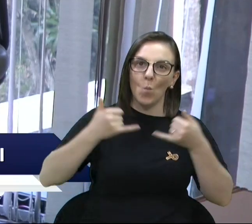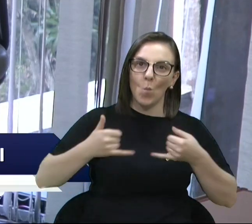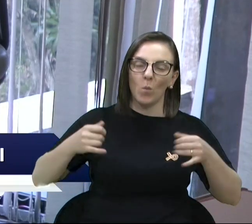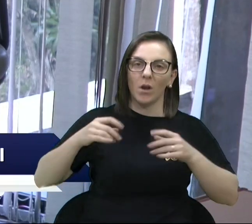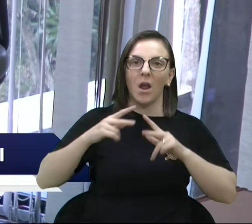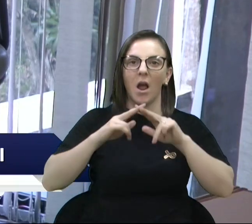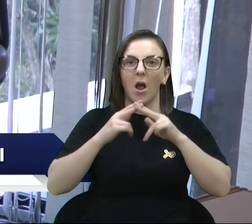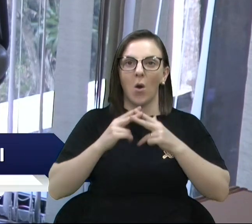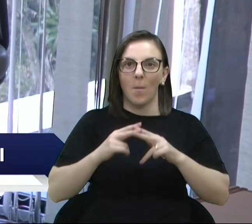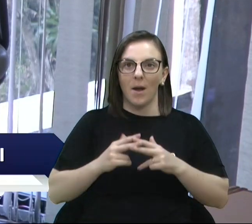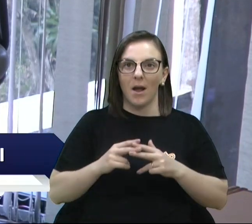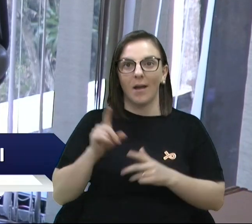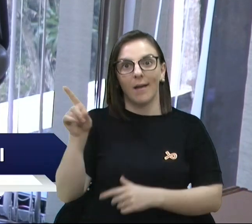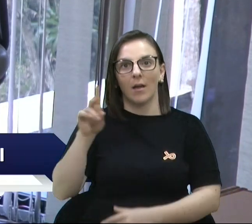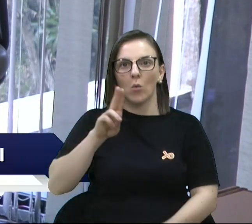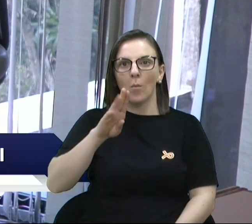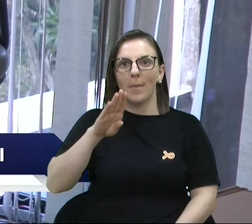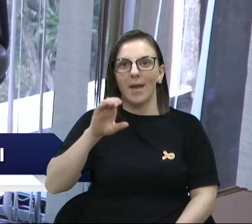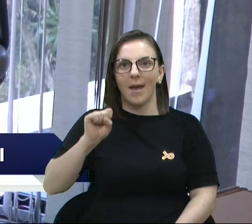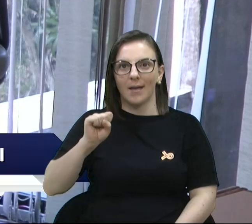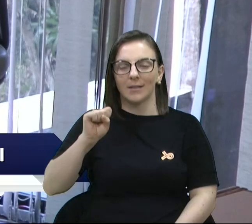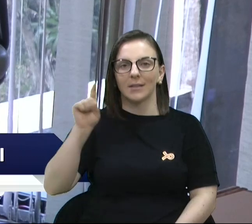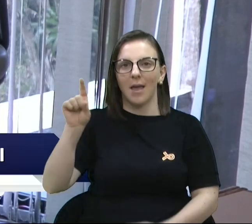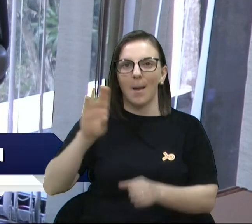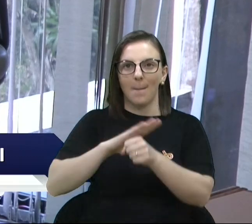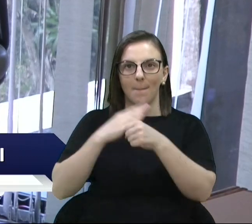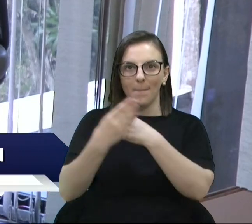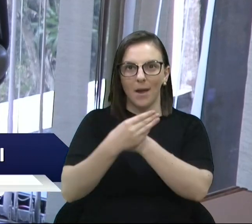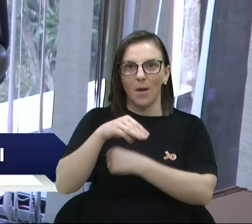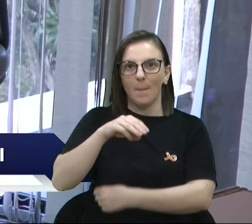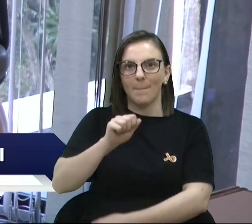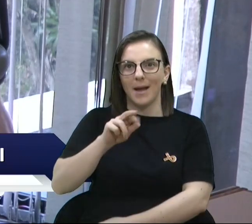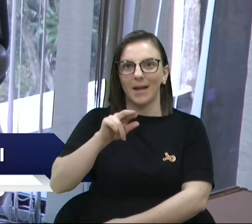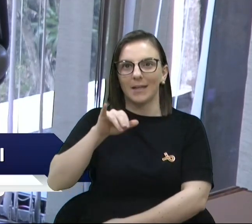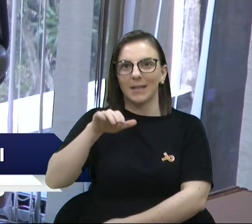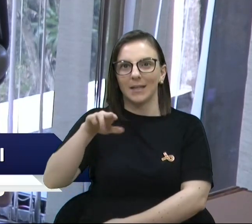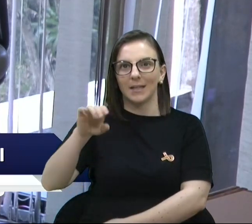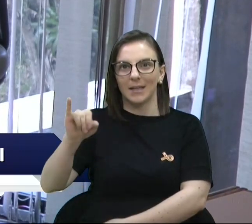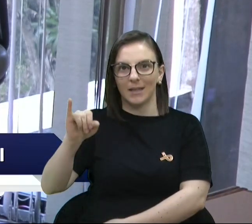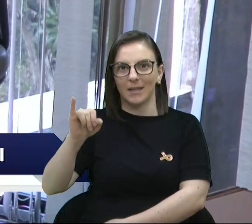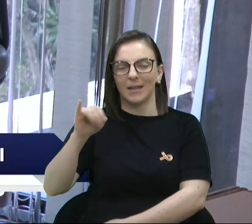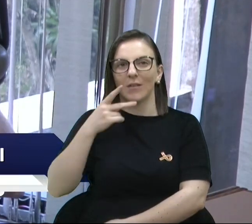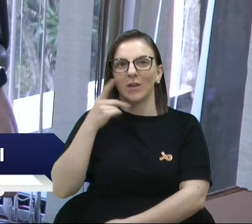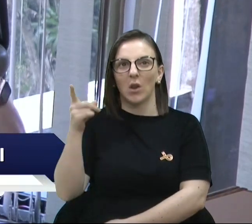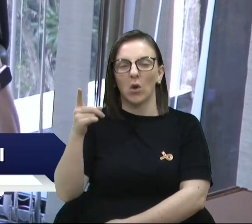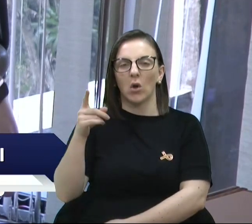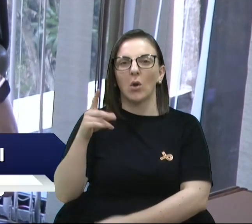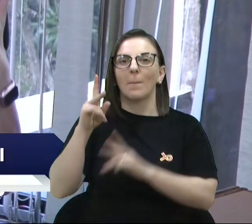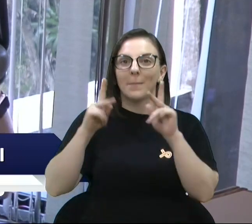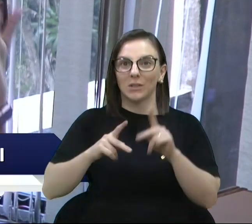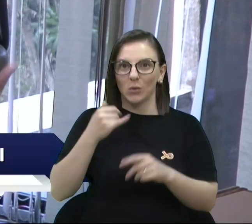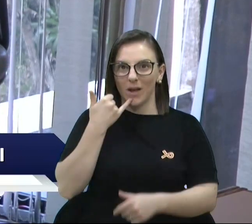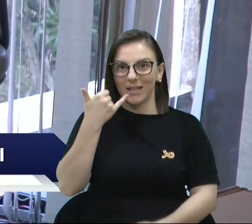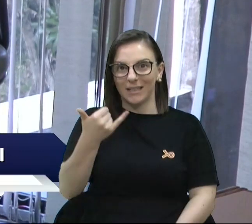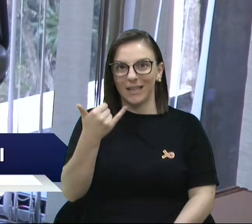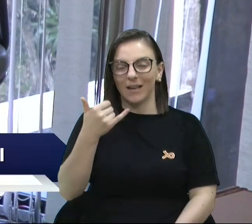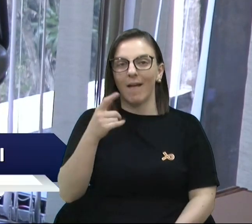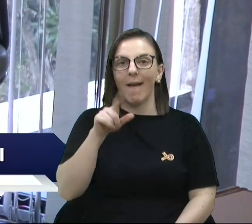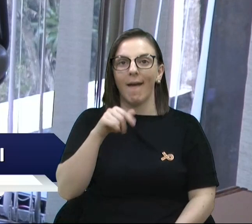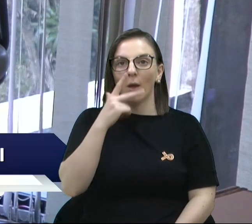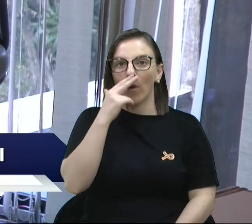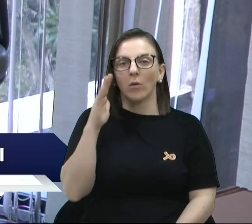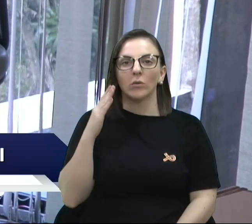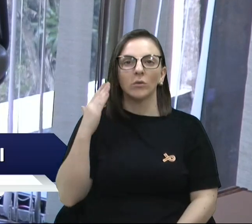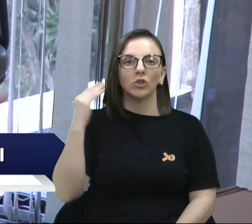vai fechar 15 dias sem telefone. E aí, quando a pessoa liga, não dá o culpado ou não dá sinal, o telefone chama, chama, chama,